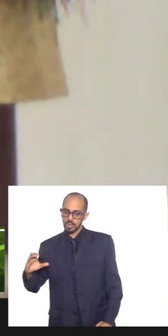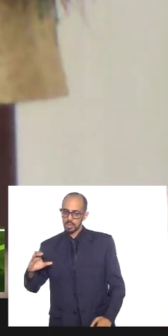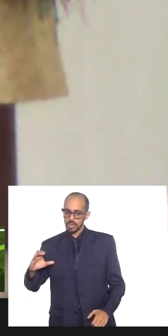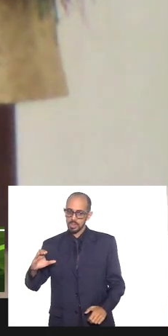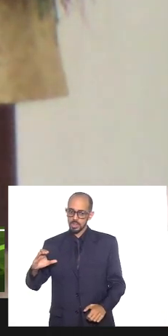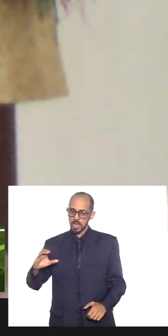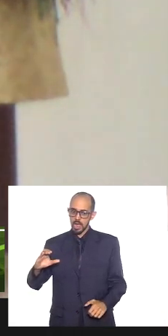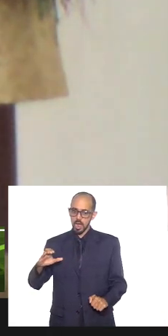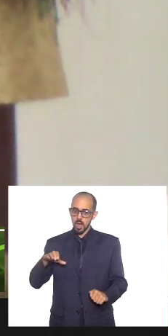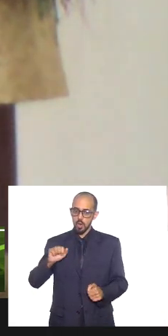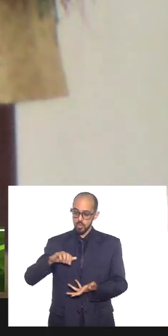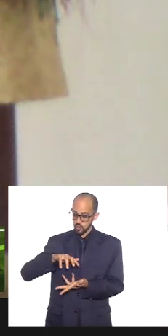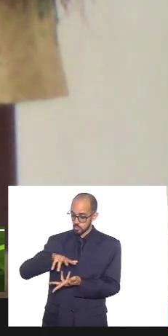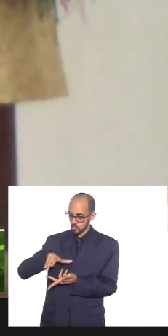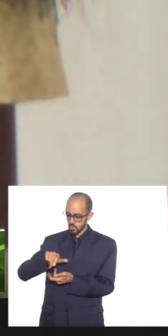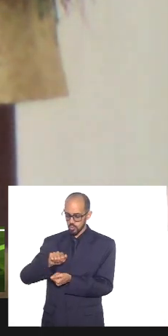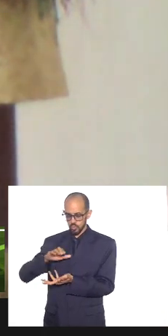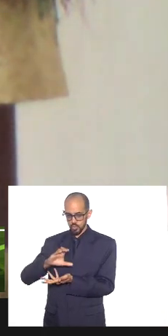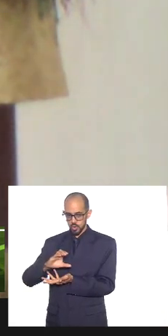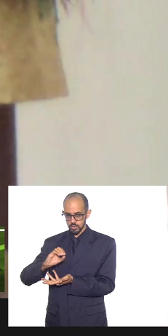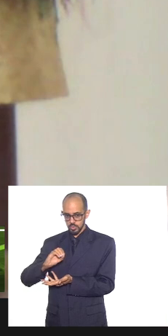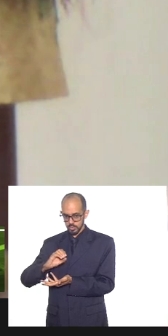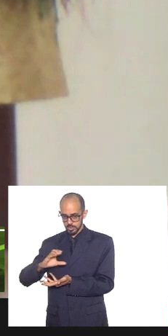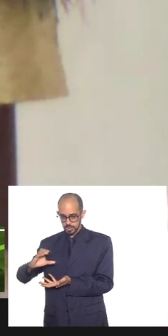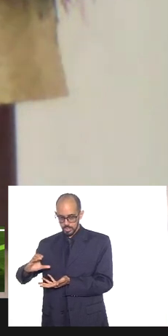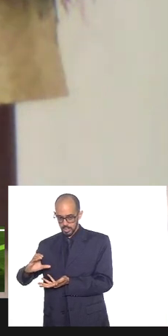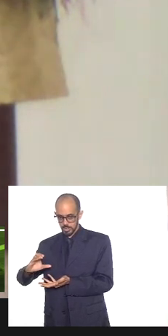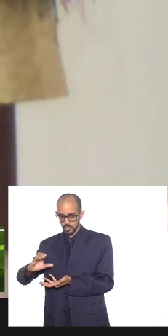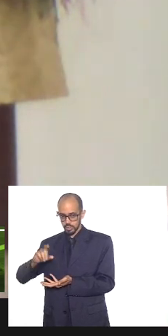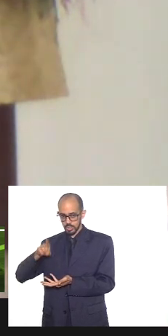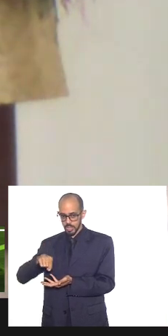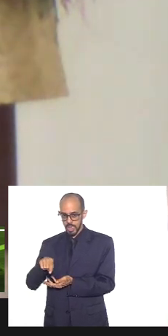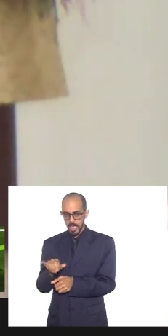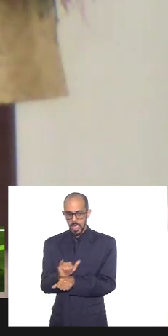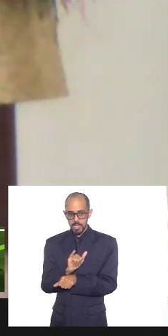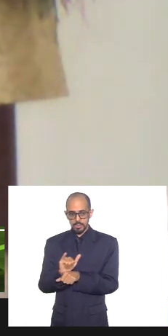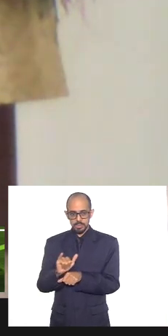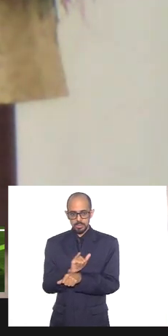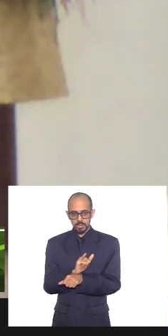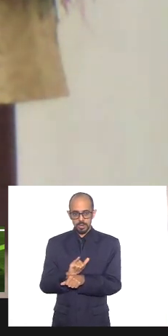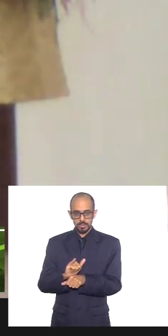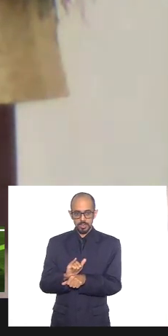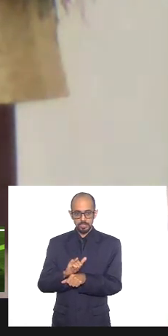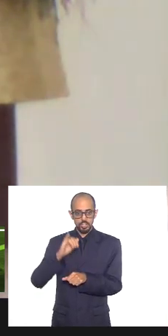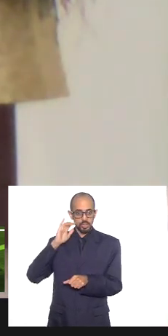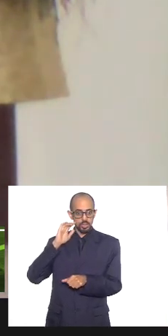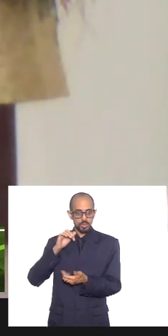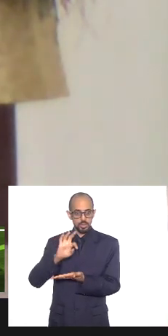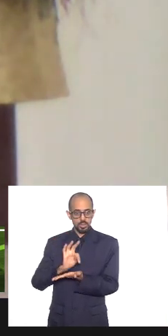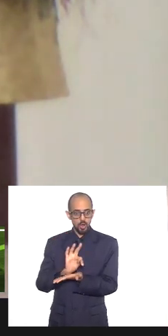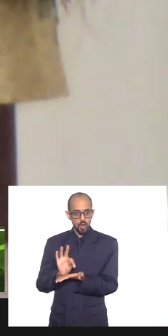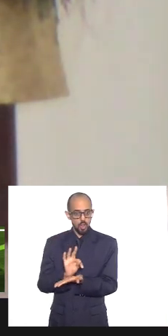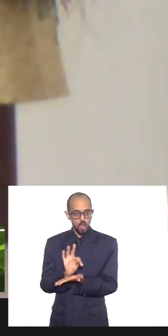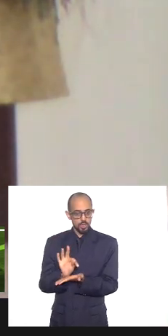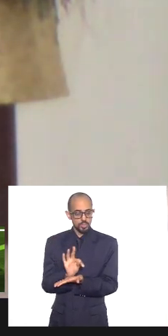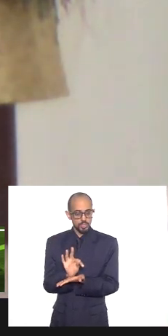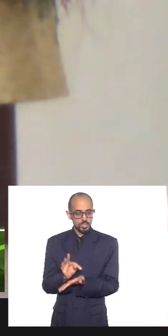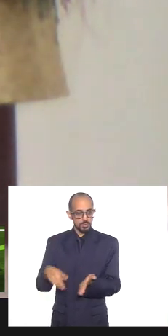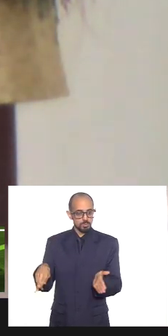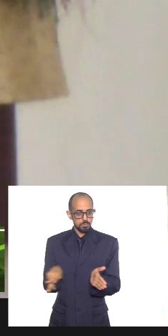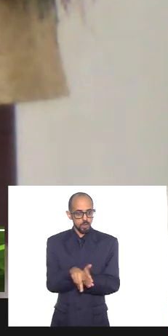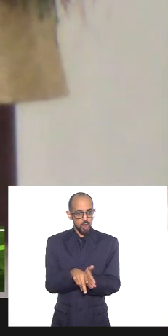incrustada nos mecanismos teológicos e filosóficos ocidental que